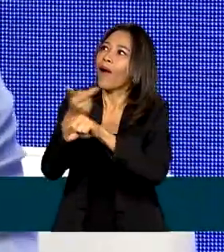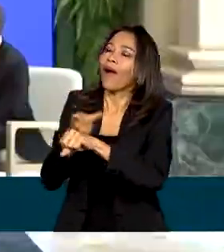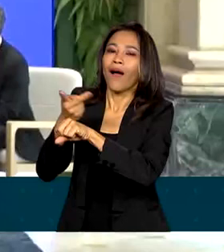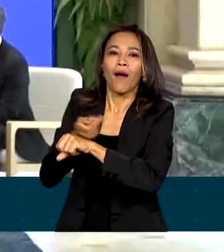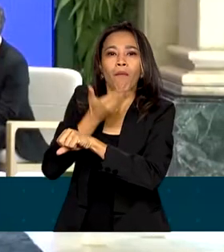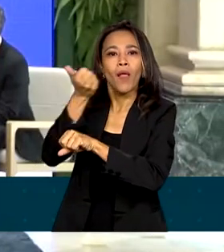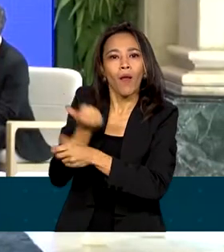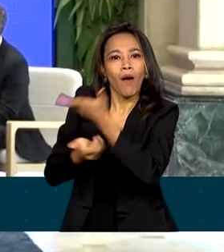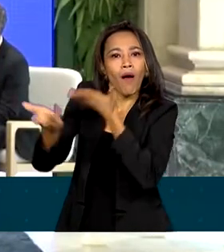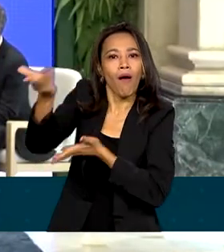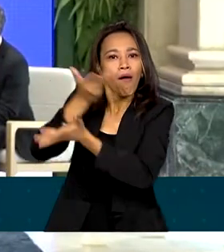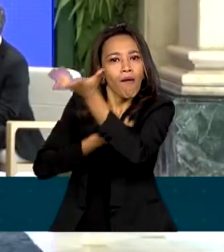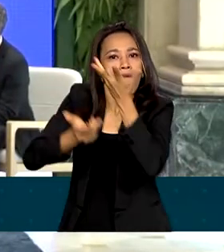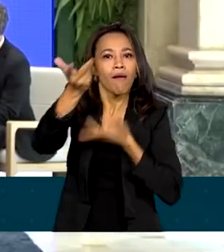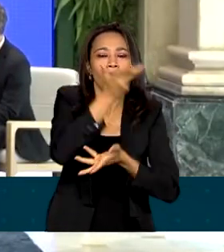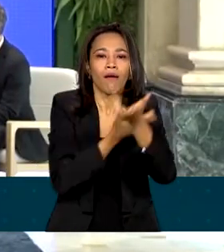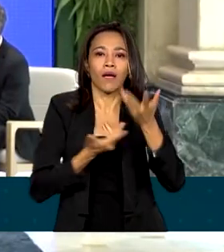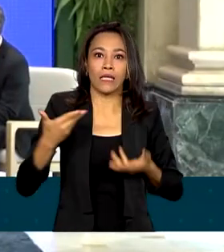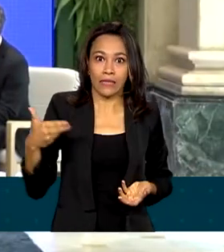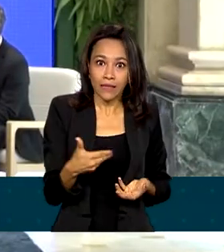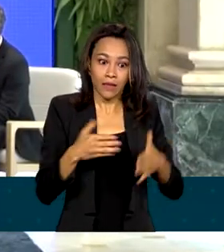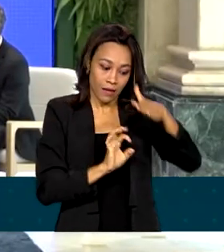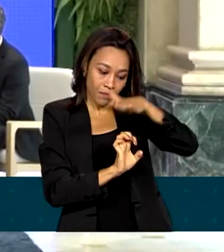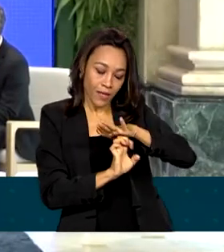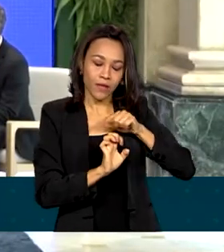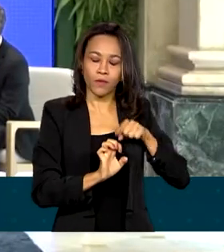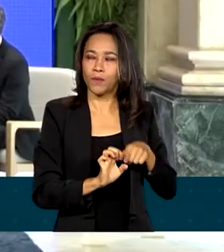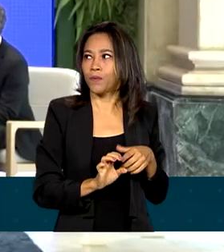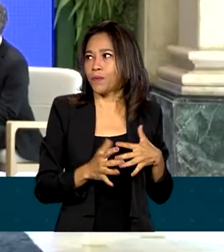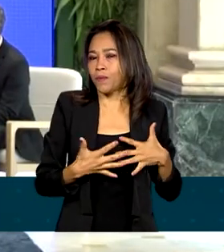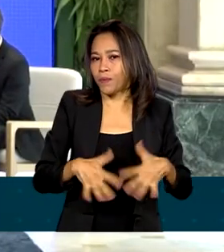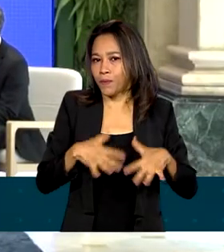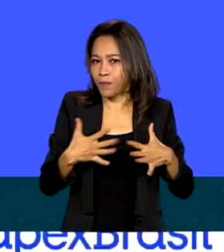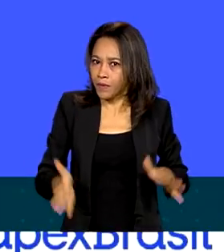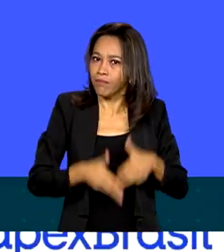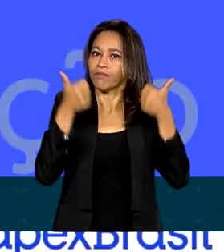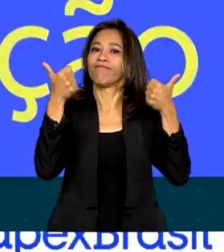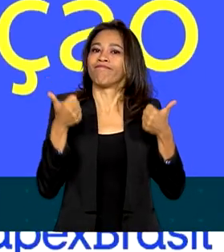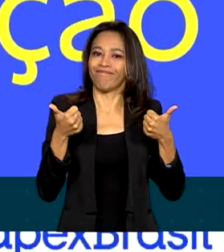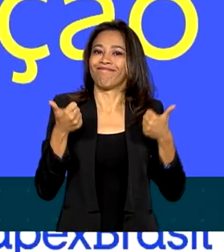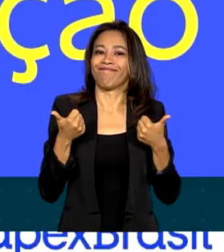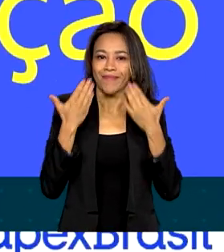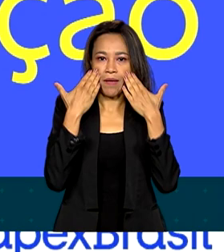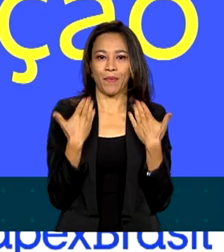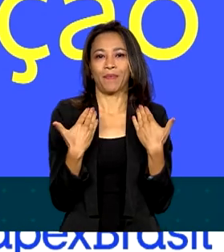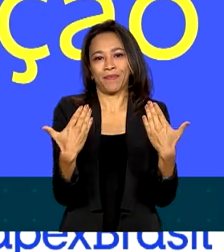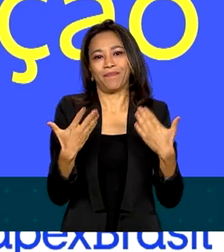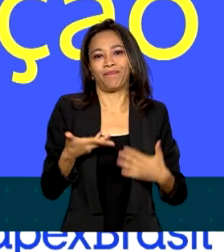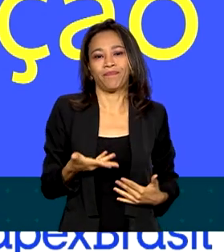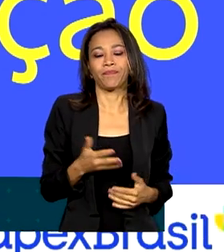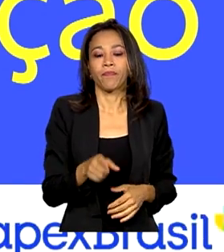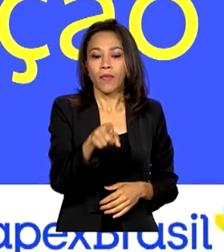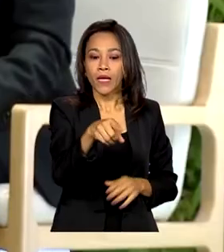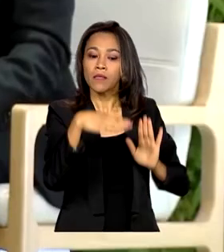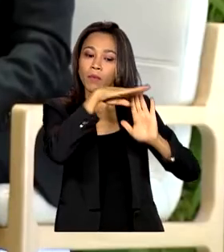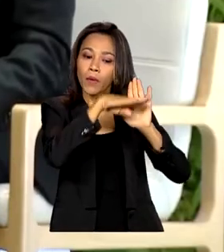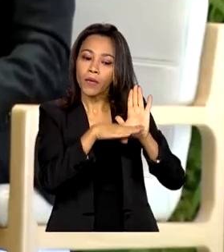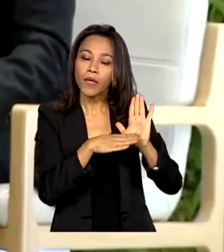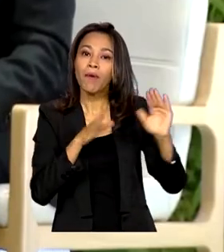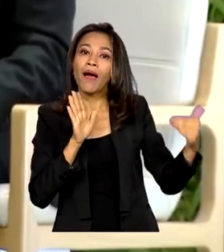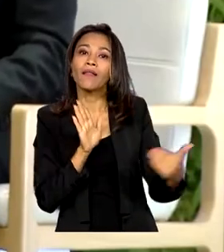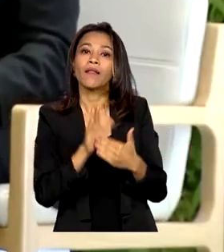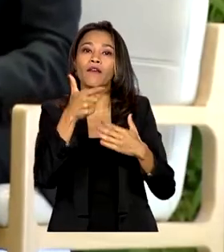melhores rentabilidades. Isso faz com que a sua empresa se estruture melhor no mercado. O programa tem capacidade para contemplar até